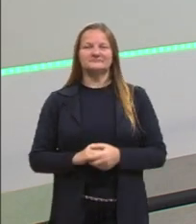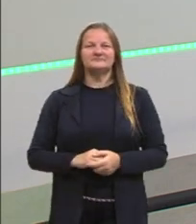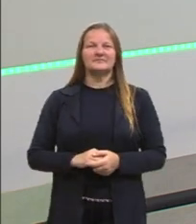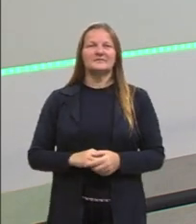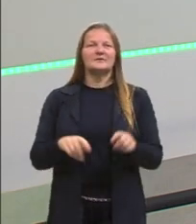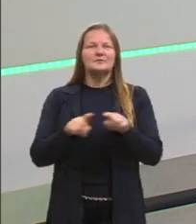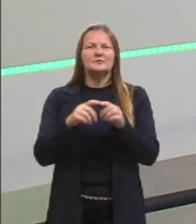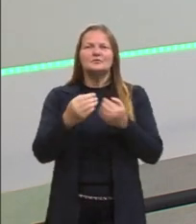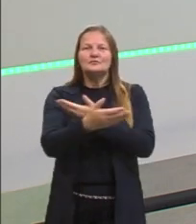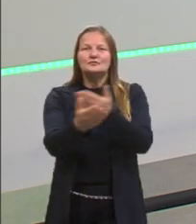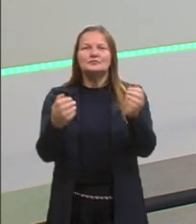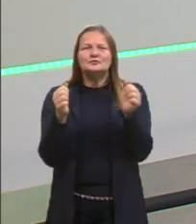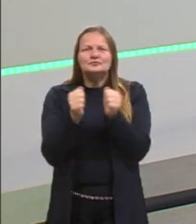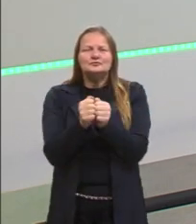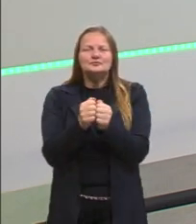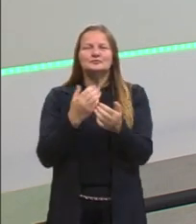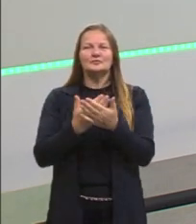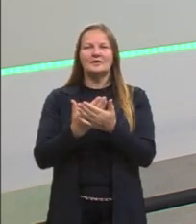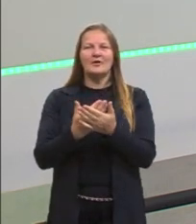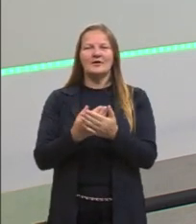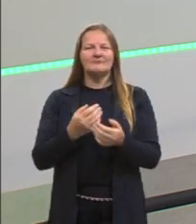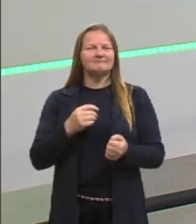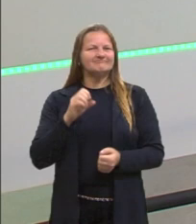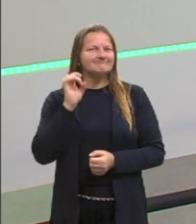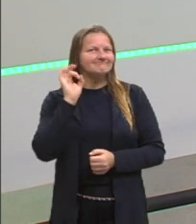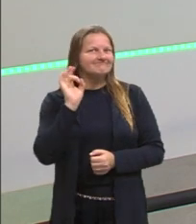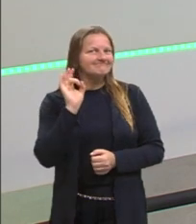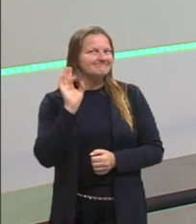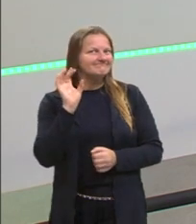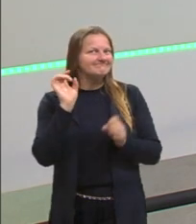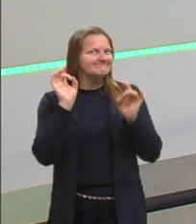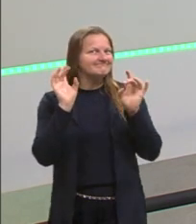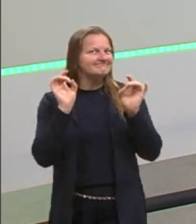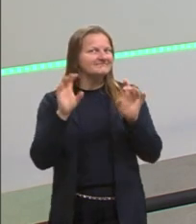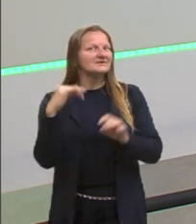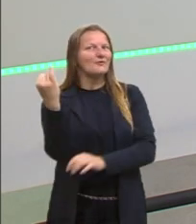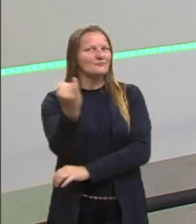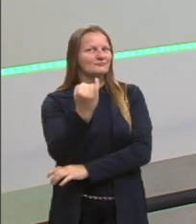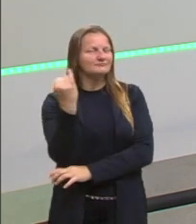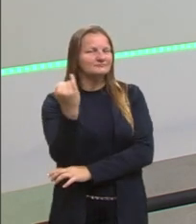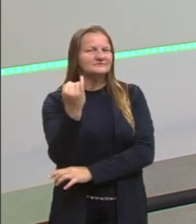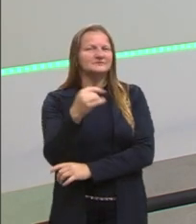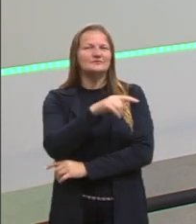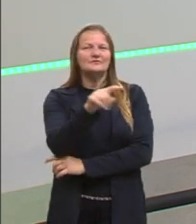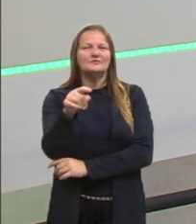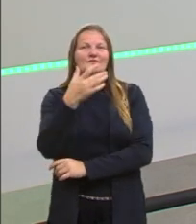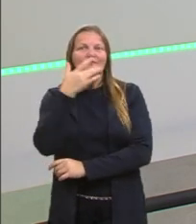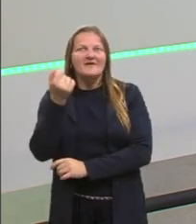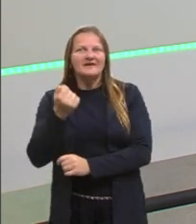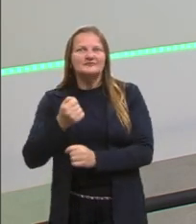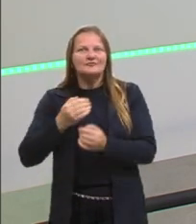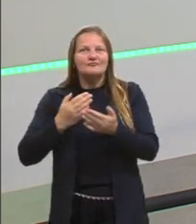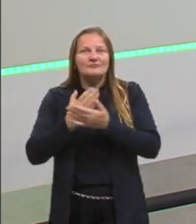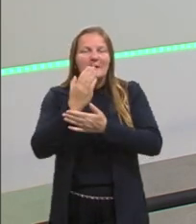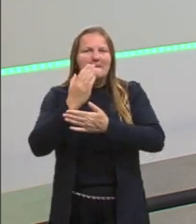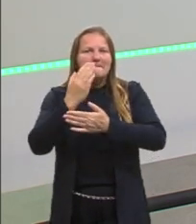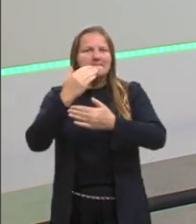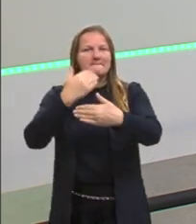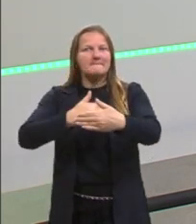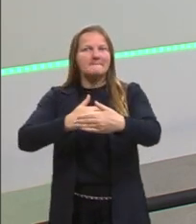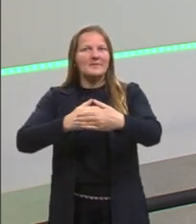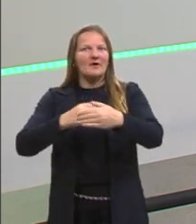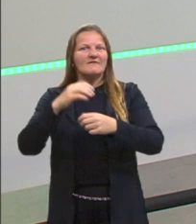para que possamos juntos fazer esta aula muito importante para facilitar a tua aprovação